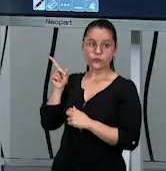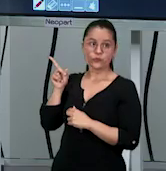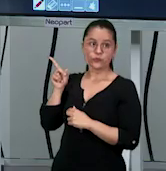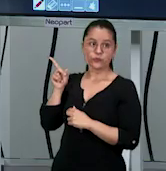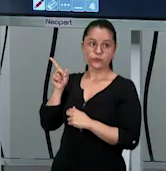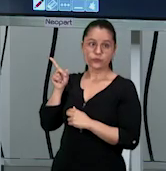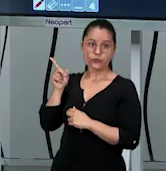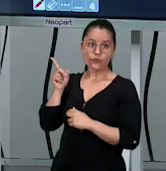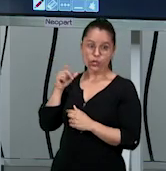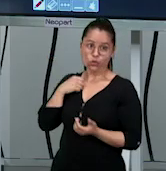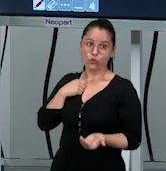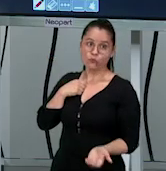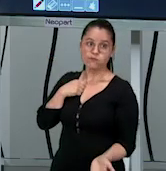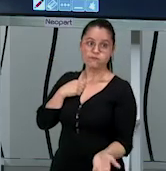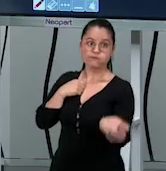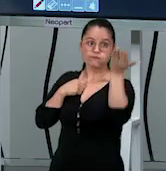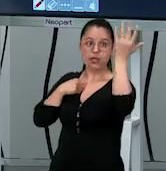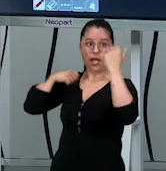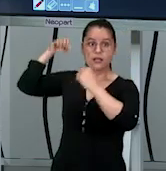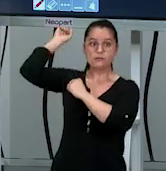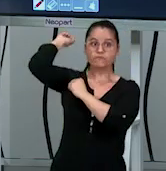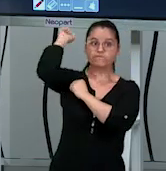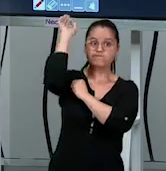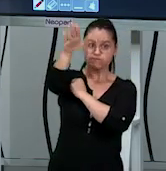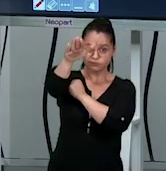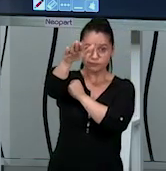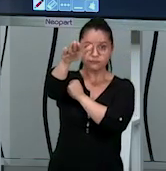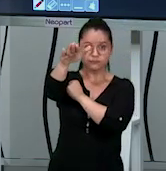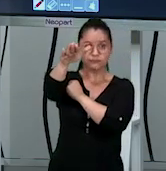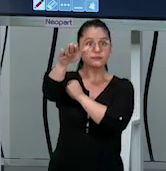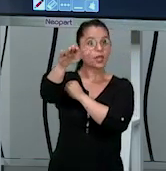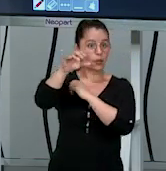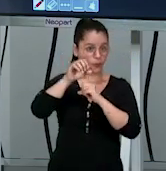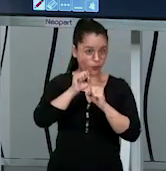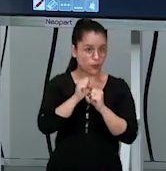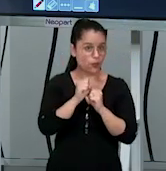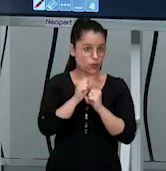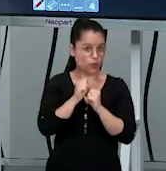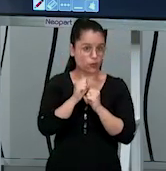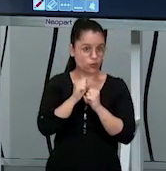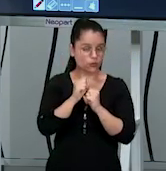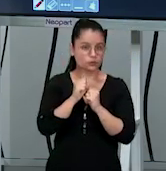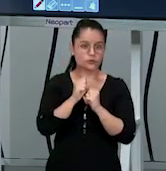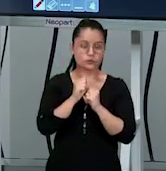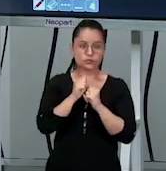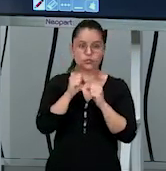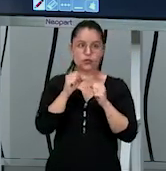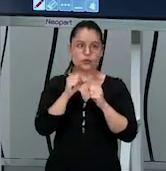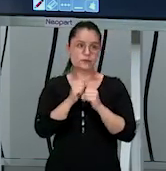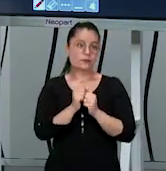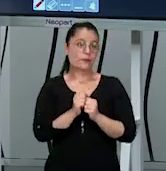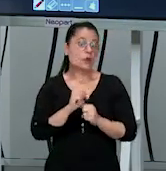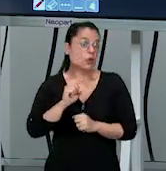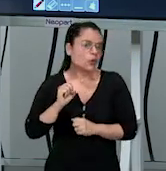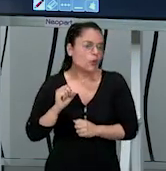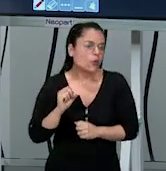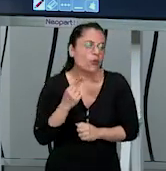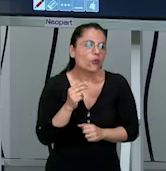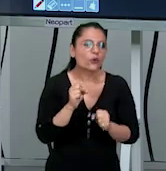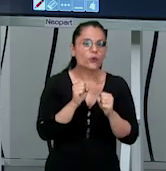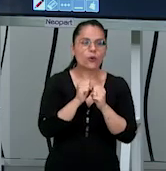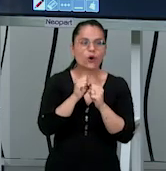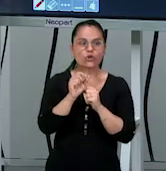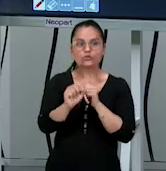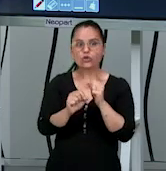sacando de cortada, ou seja, eu estou dando uma cortada na bola, o saque viagem, que os brasileiros criaram, ou eu posso